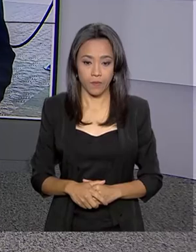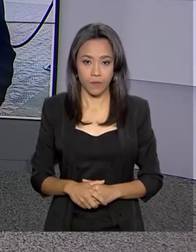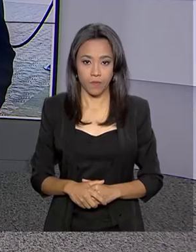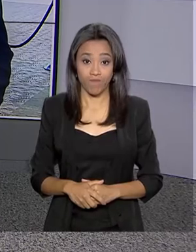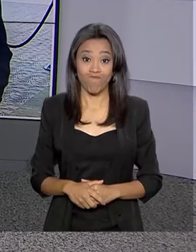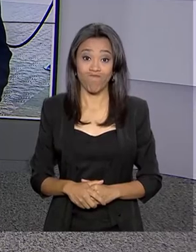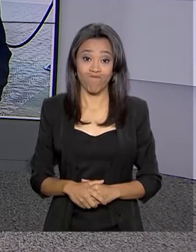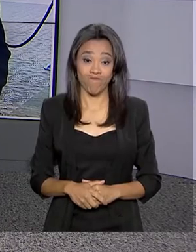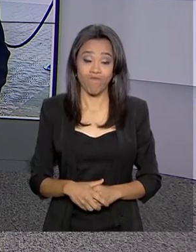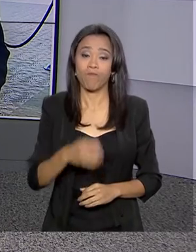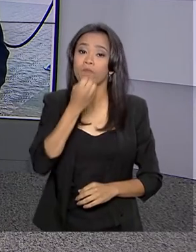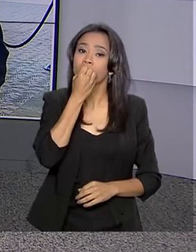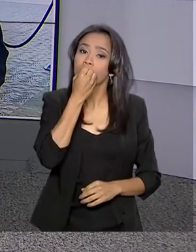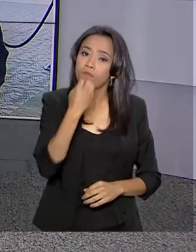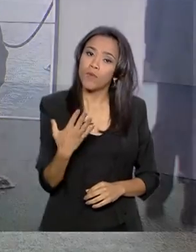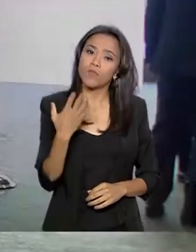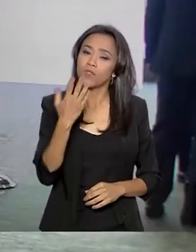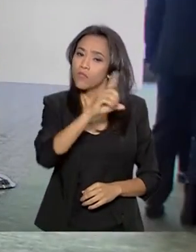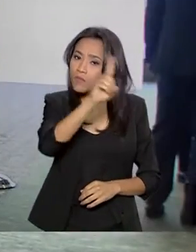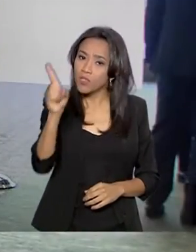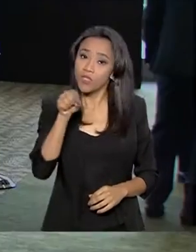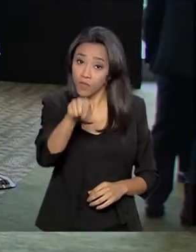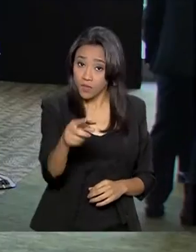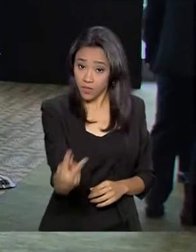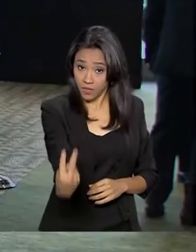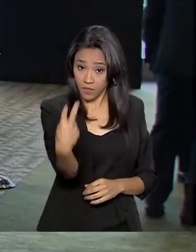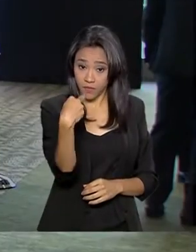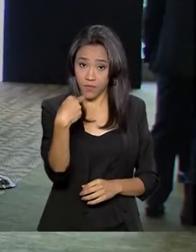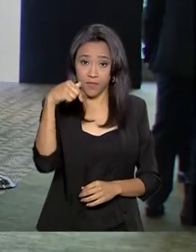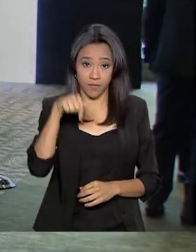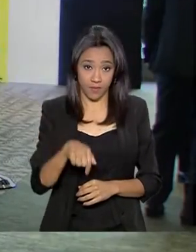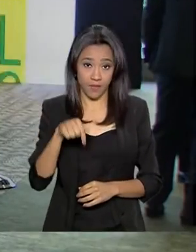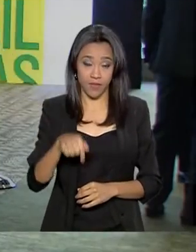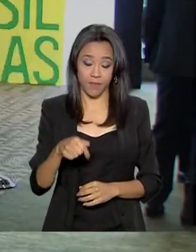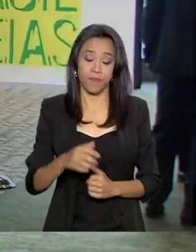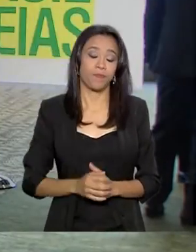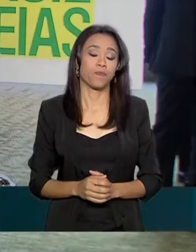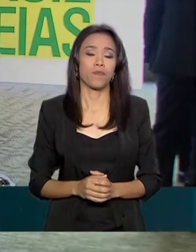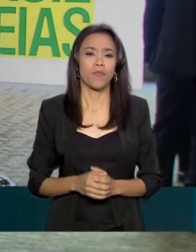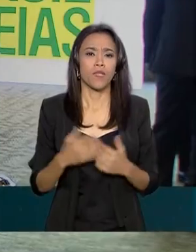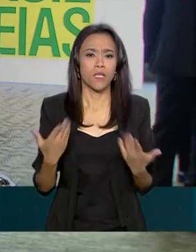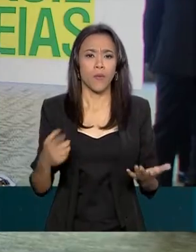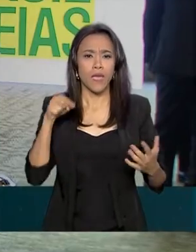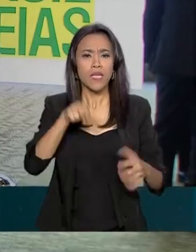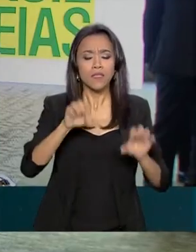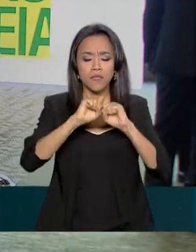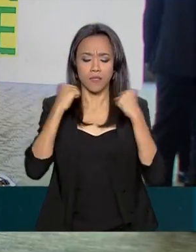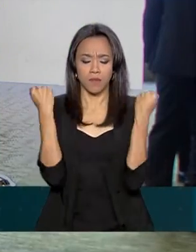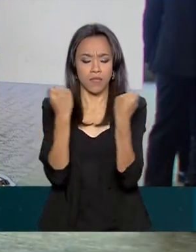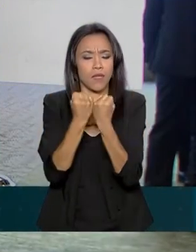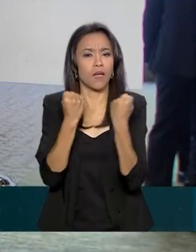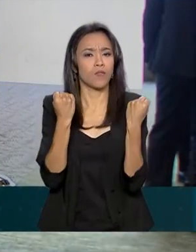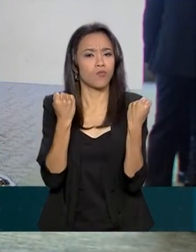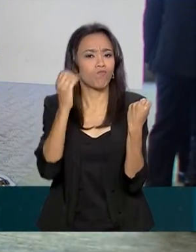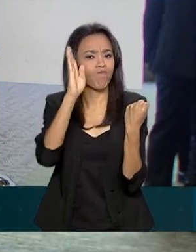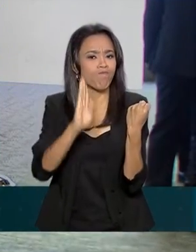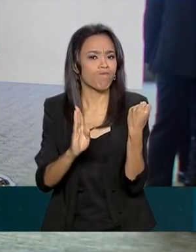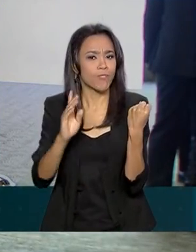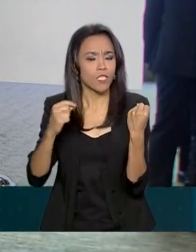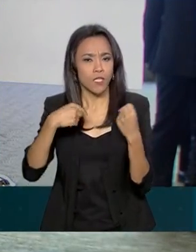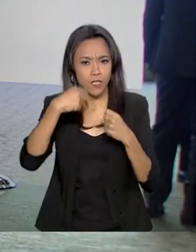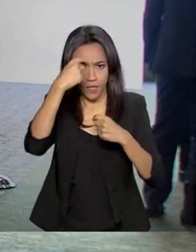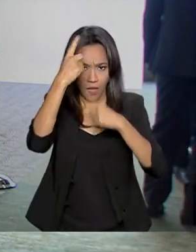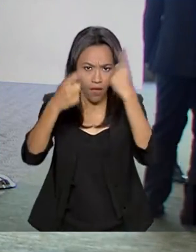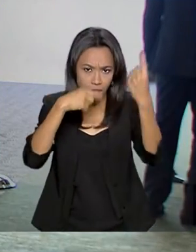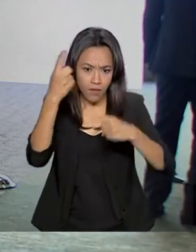Bom dia Renata, bom dia a você que acompanha o Brasil em Dia. O seminário Brasil de Ideias é promovido pelo Grupo